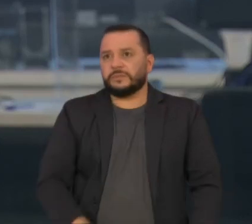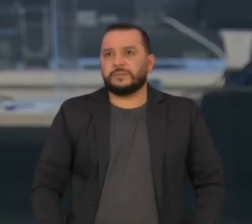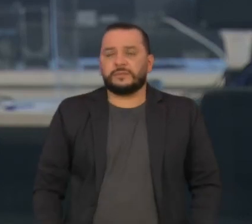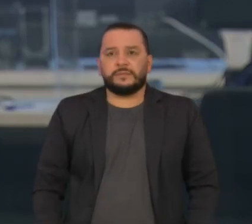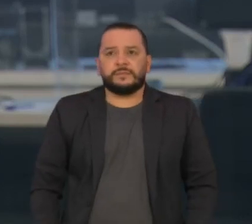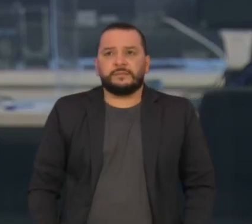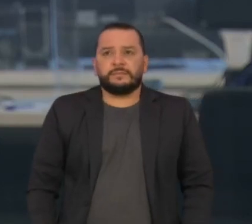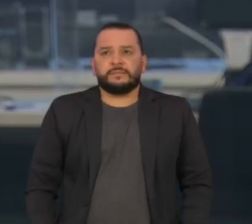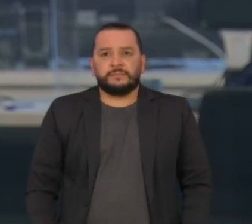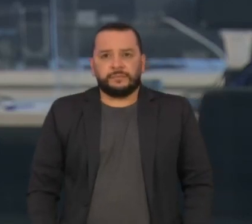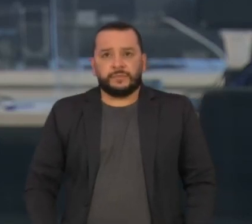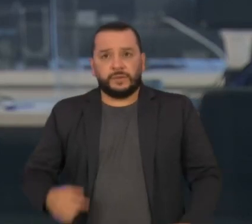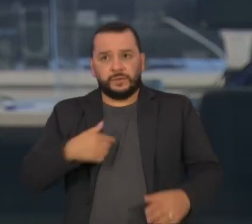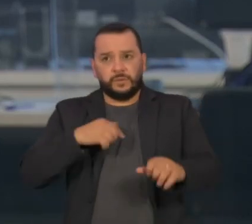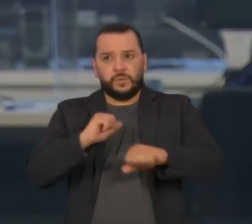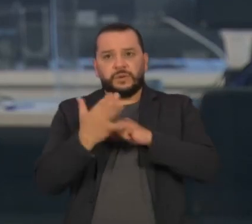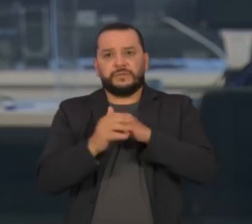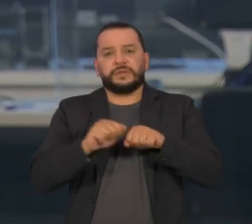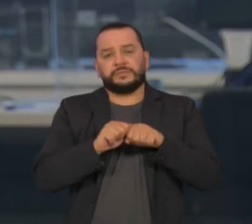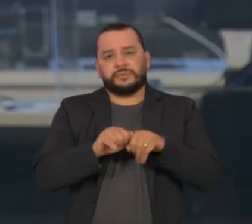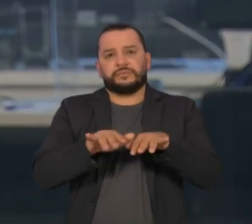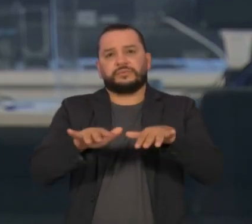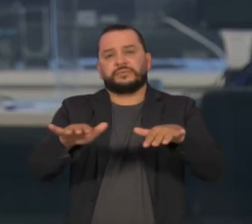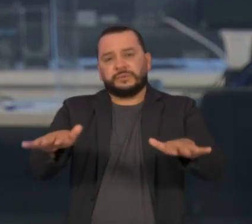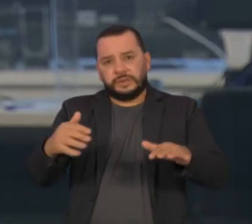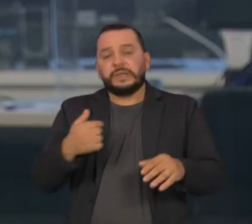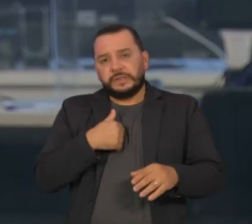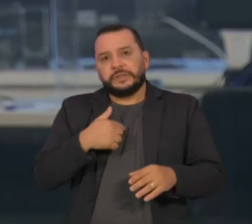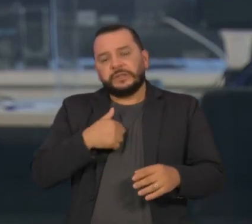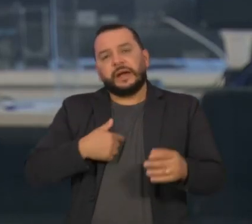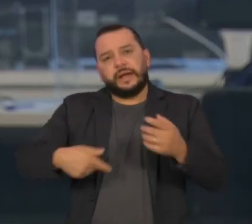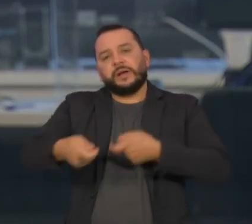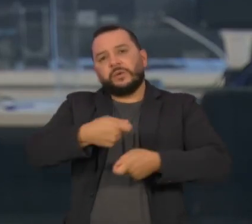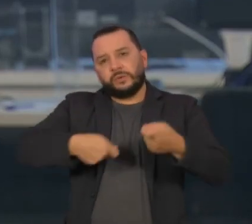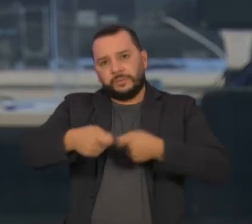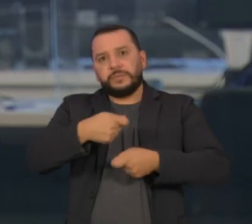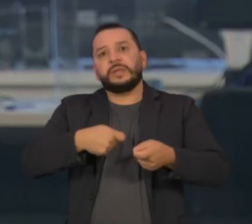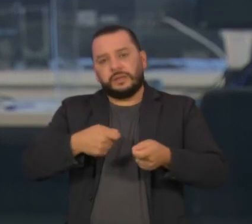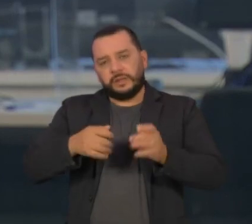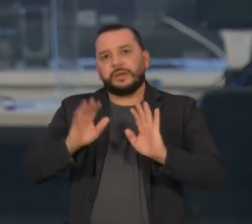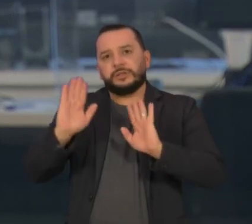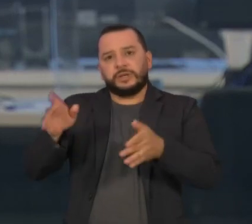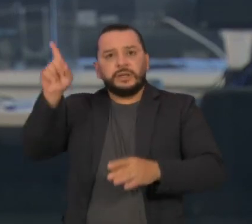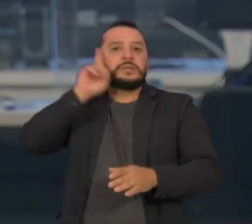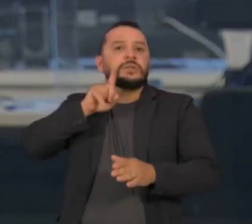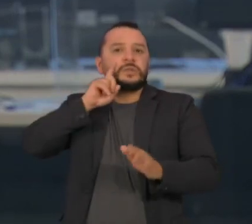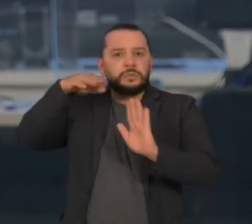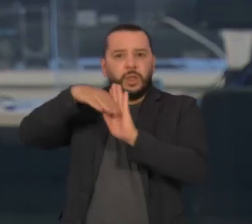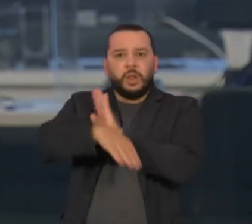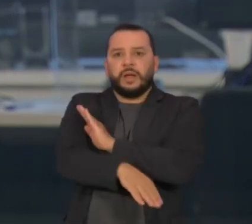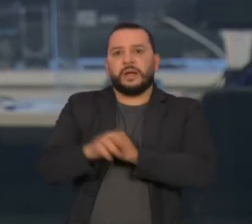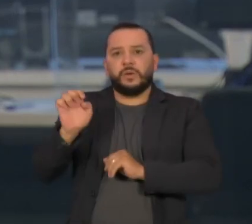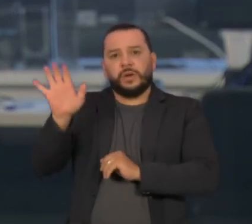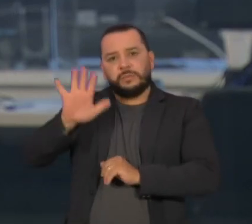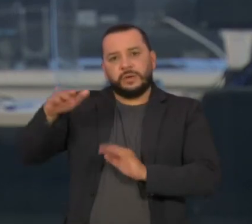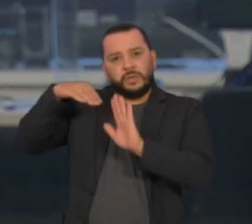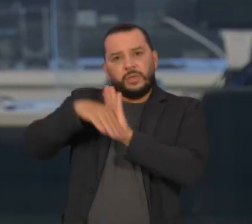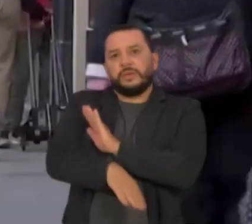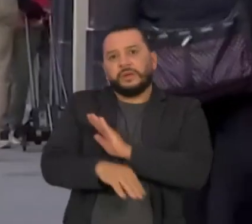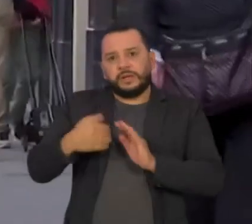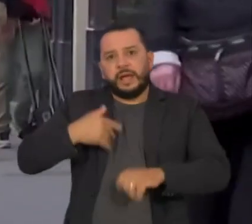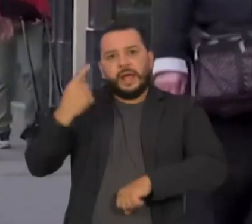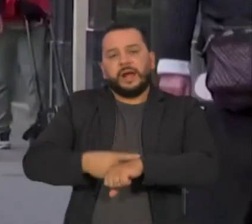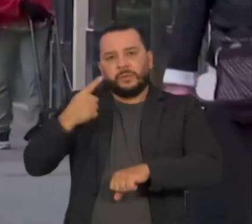A pandemia do coronavírus derruba as economias dos Estados Unidos e da Europa aos menores níveis da história.